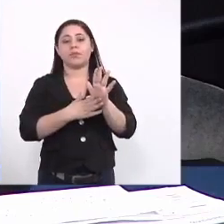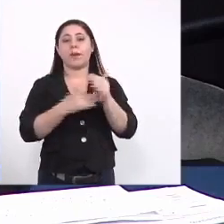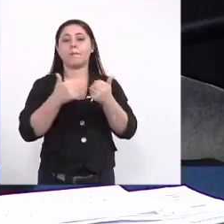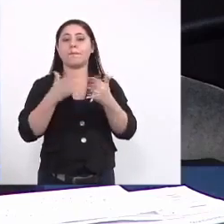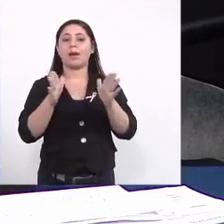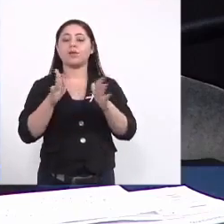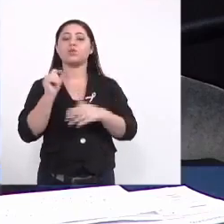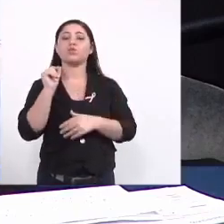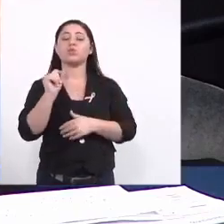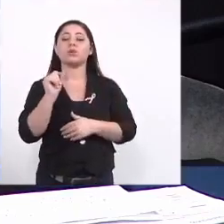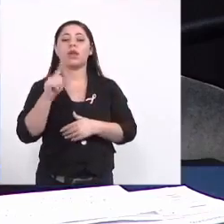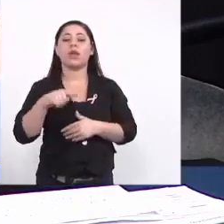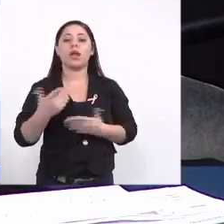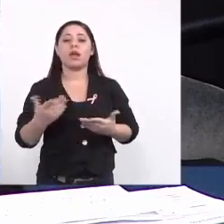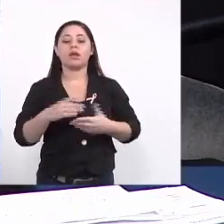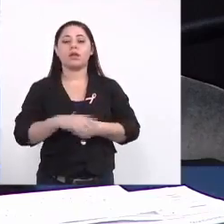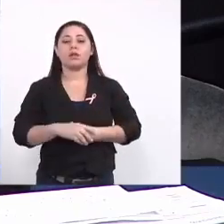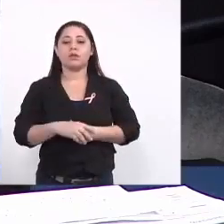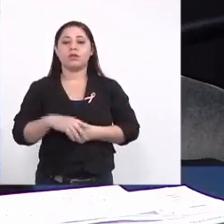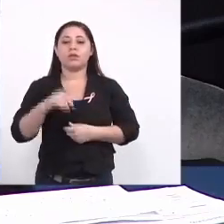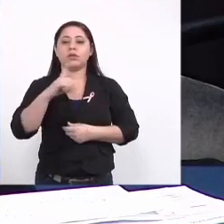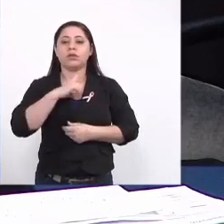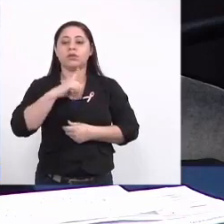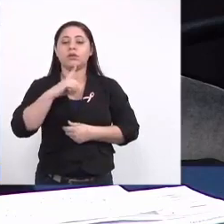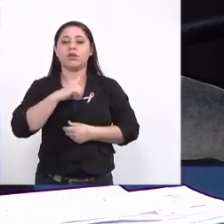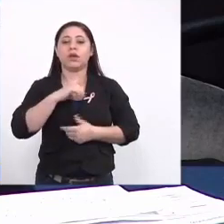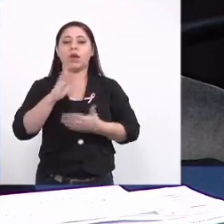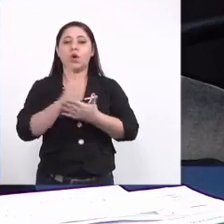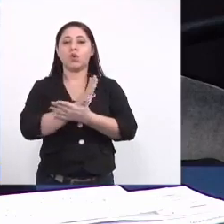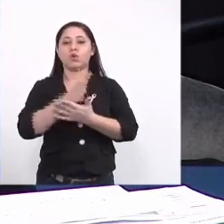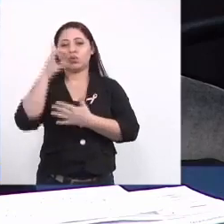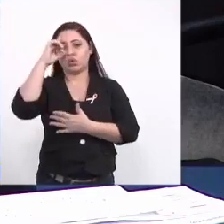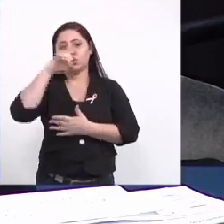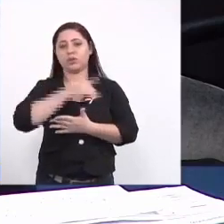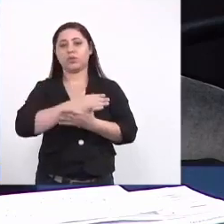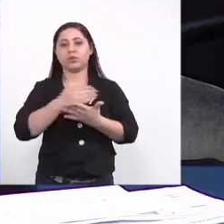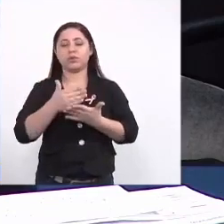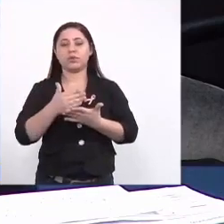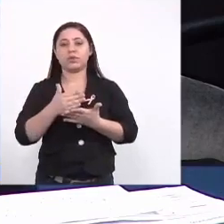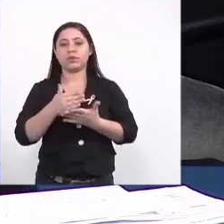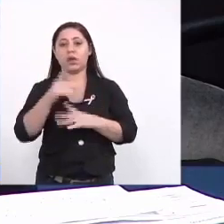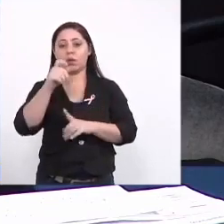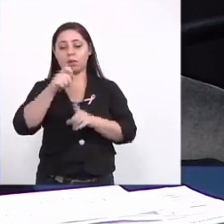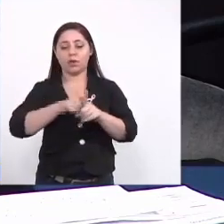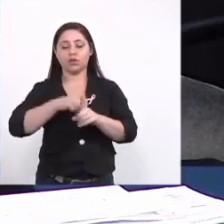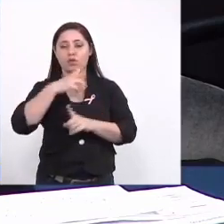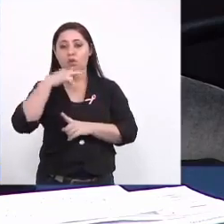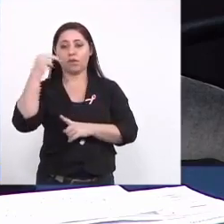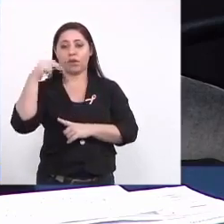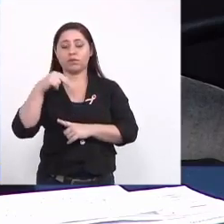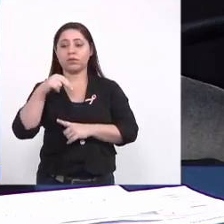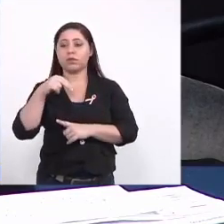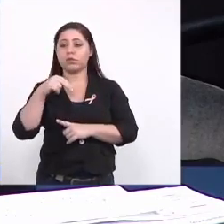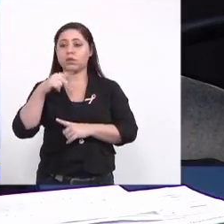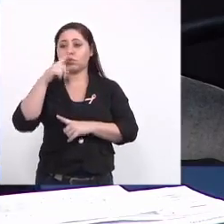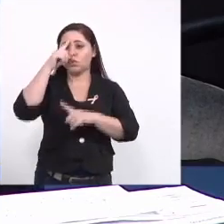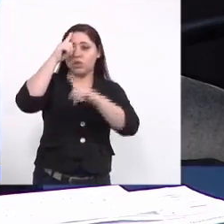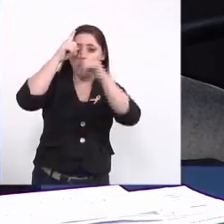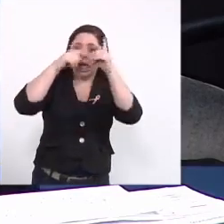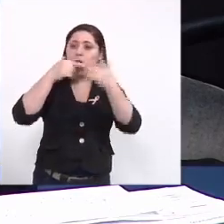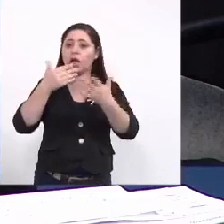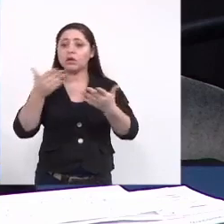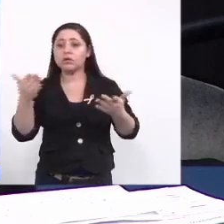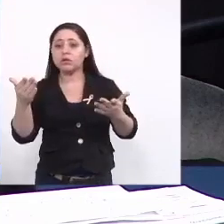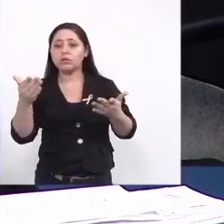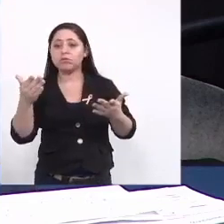abertos né nós temos ainda alguns dias para começar novembro se alguém tiver alguma ideia e